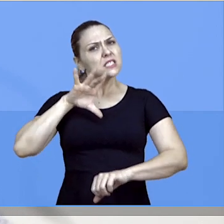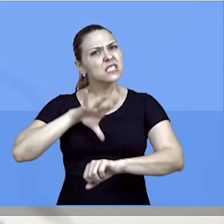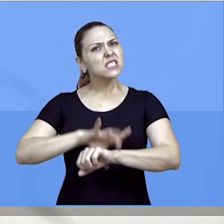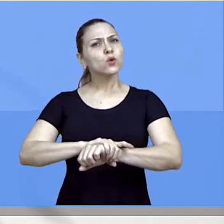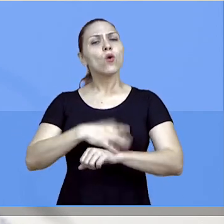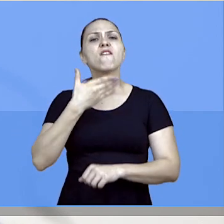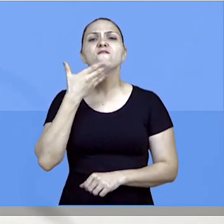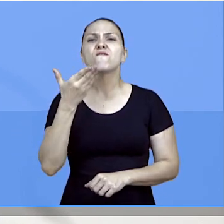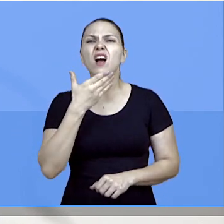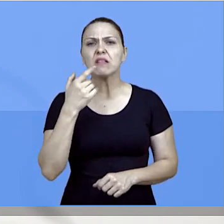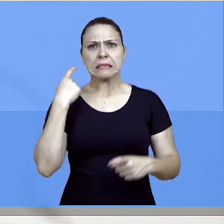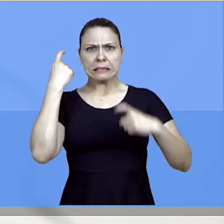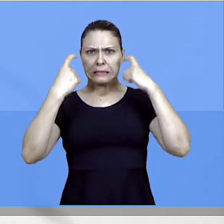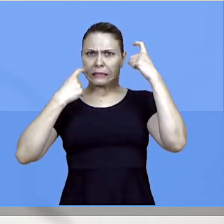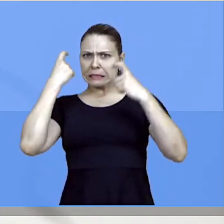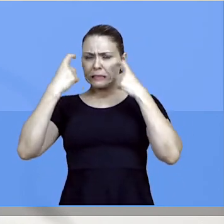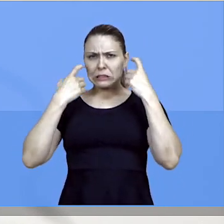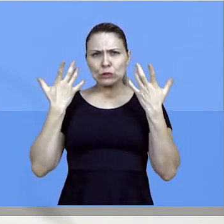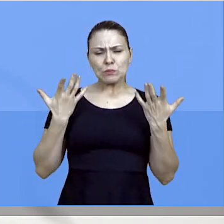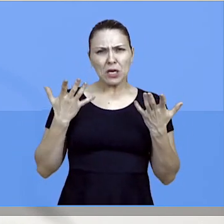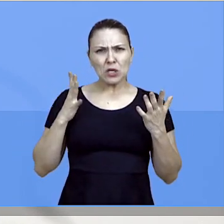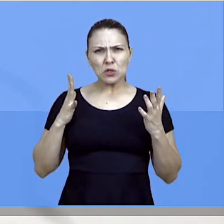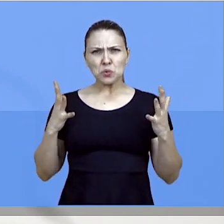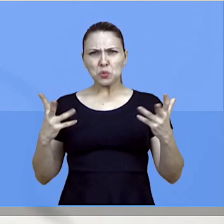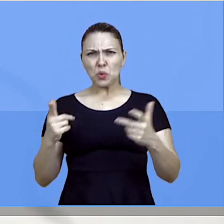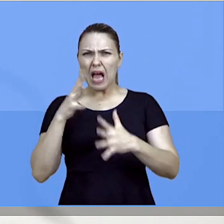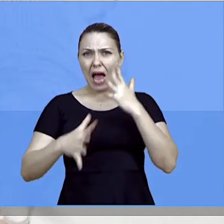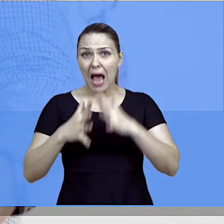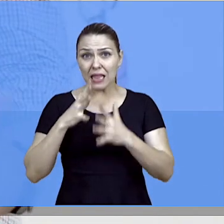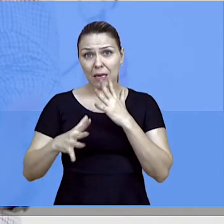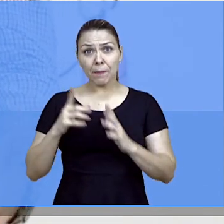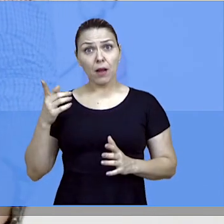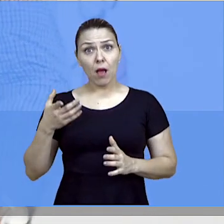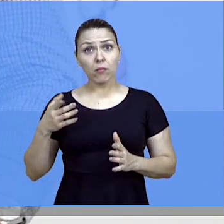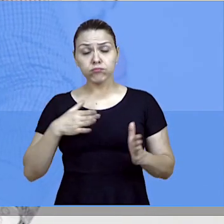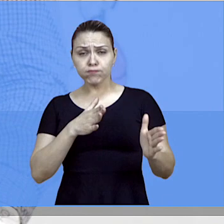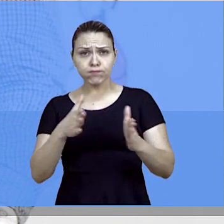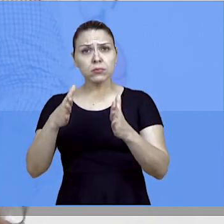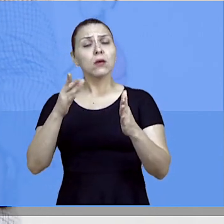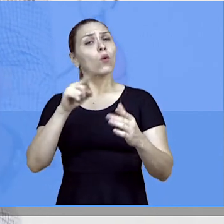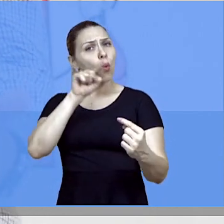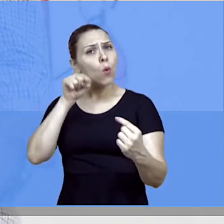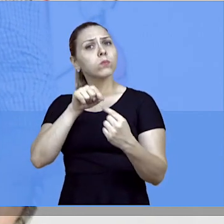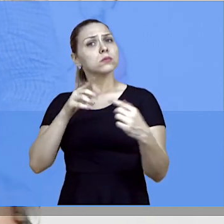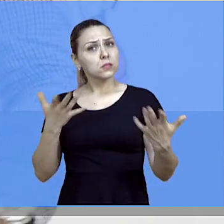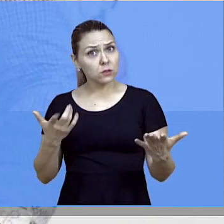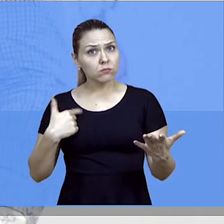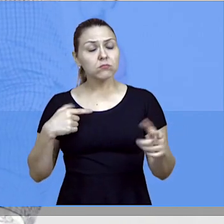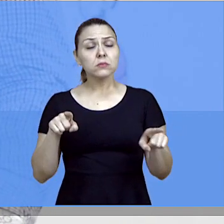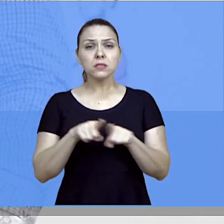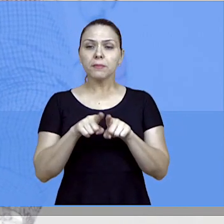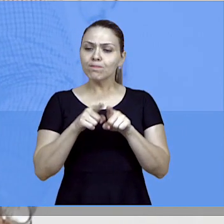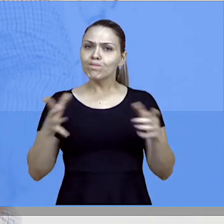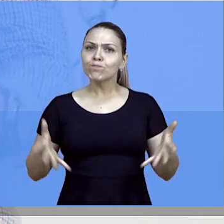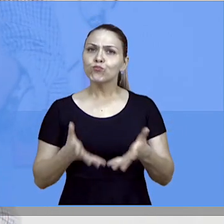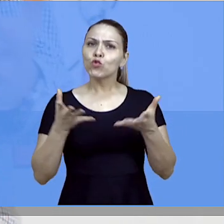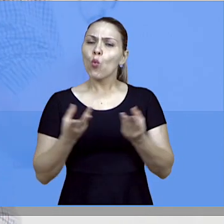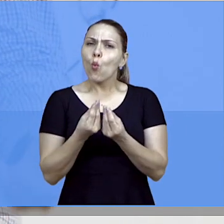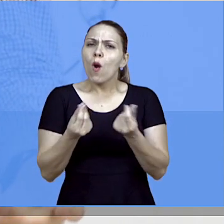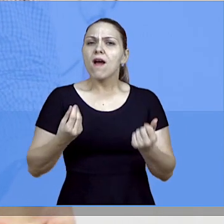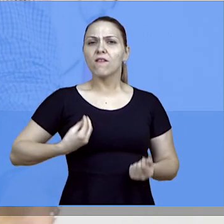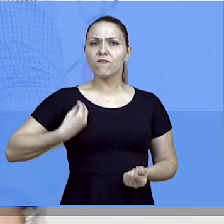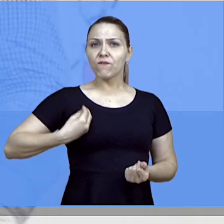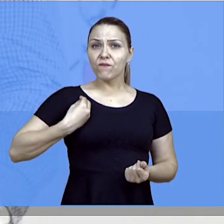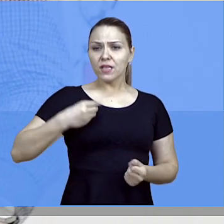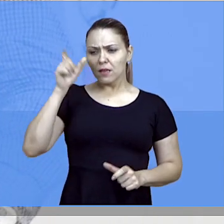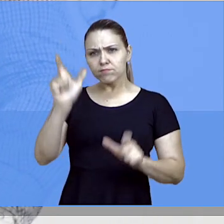com nada que possa atrapalhar o seu destino. Então, proporcionar uma qualidade de vida maior para os cidadãos, com